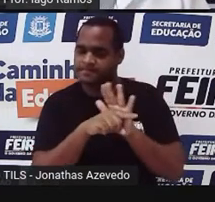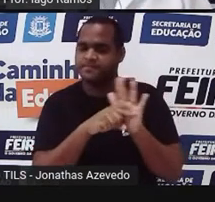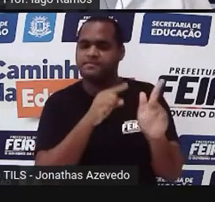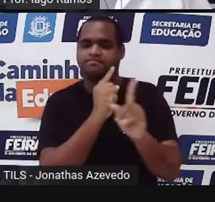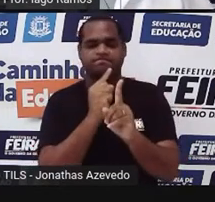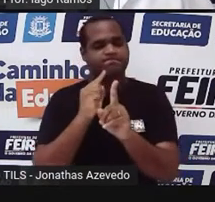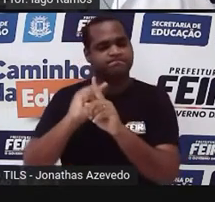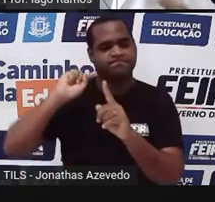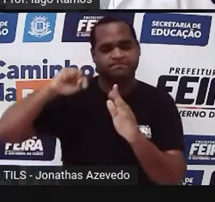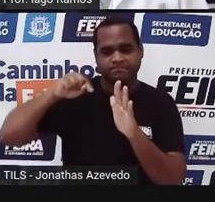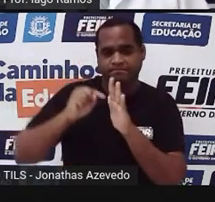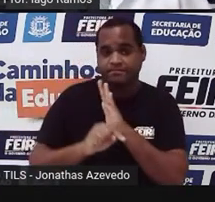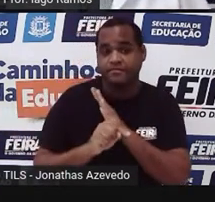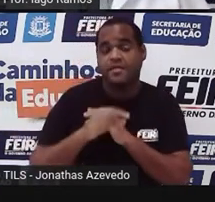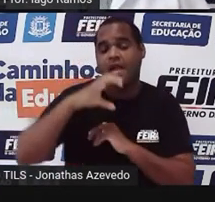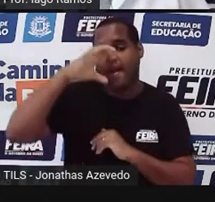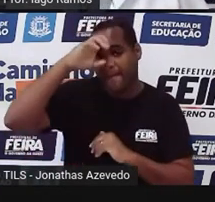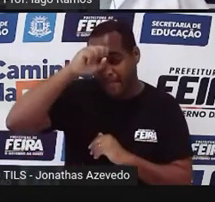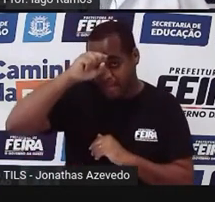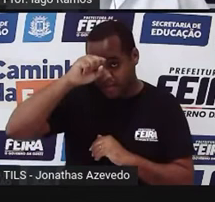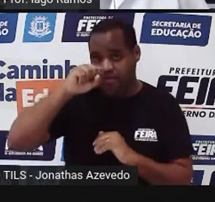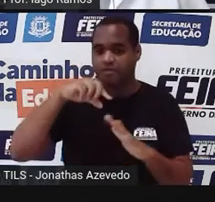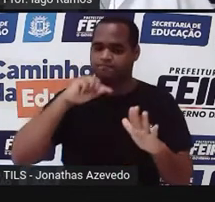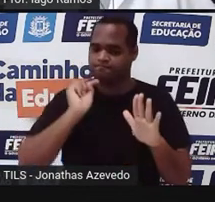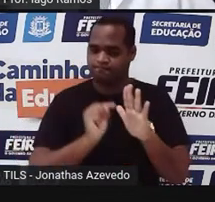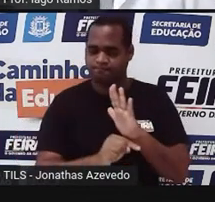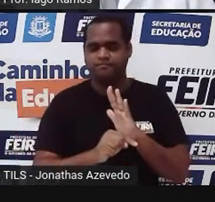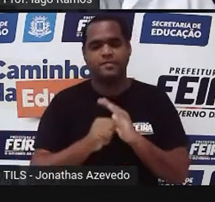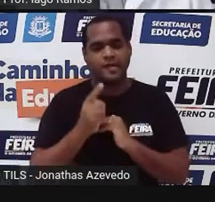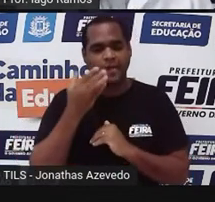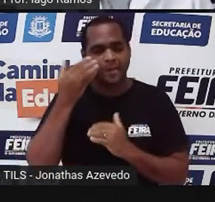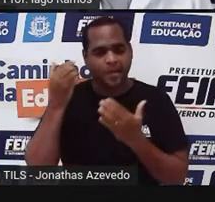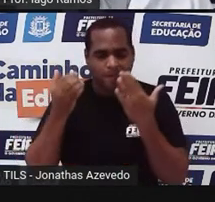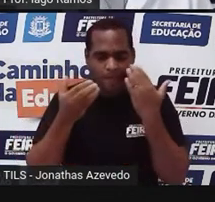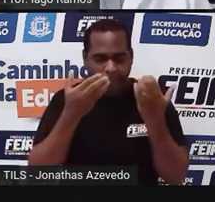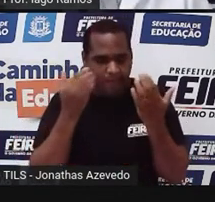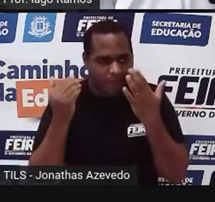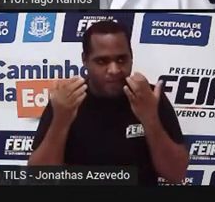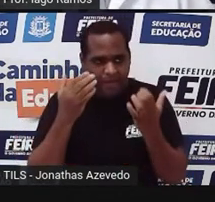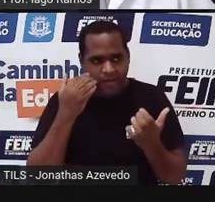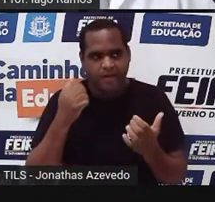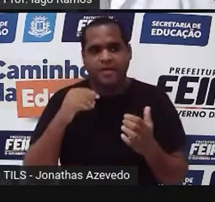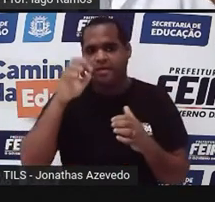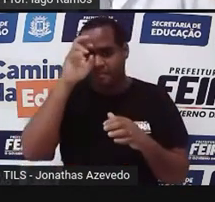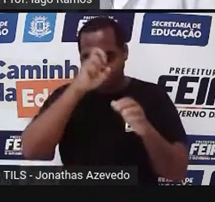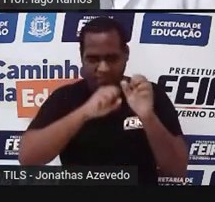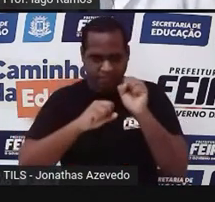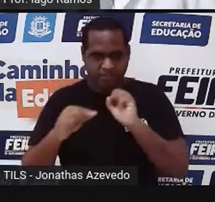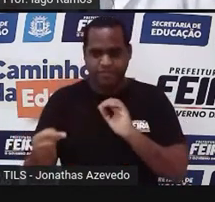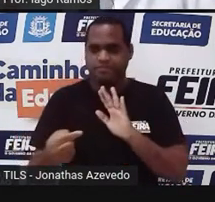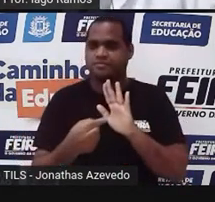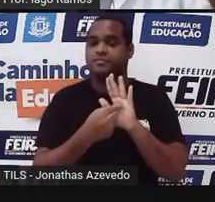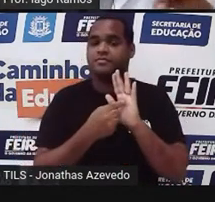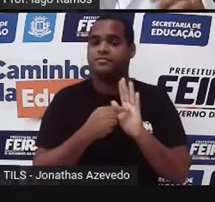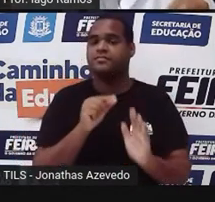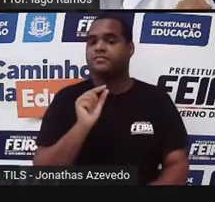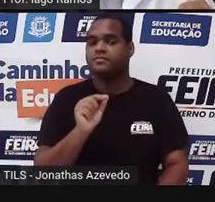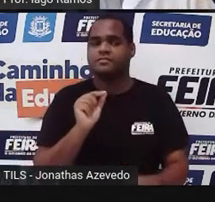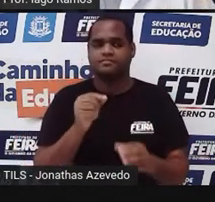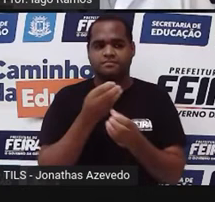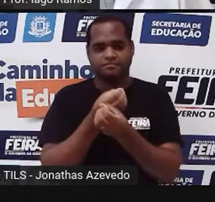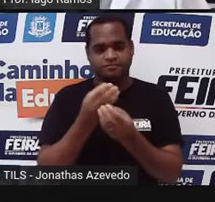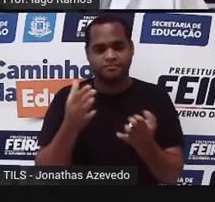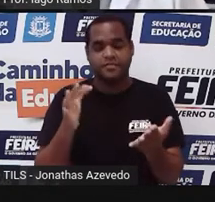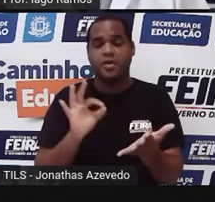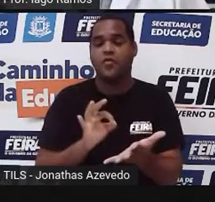profundidade. E essa investigação vai ter o objetivo, o nosso destino